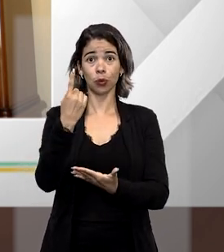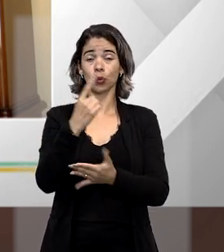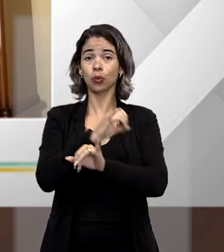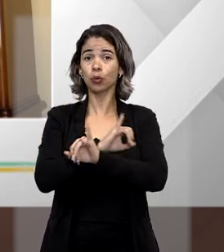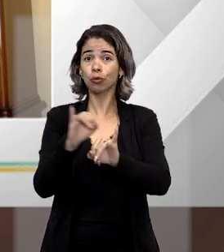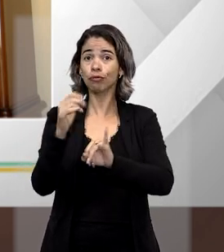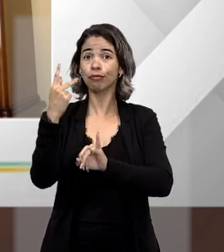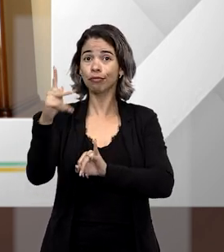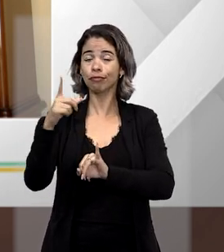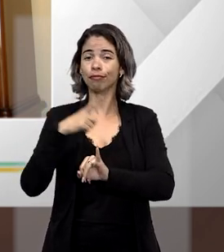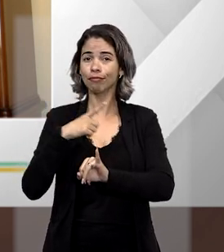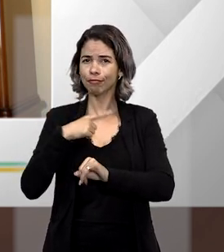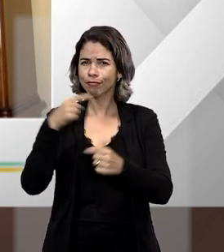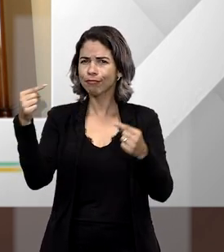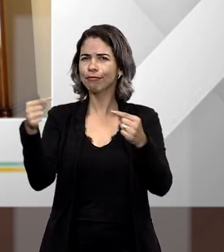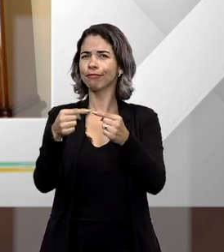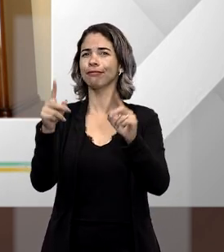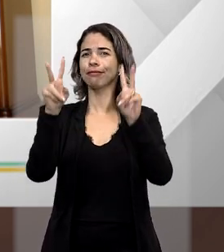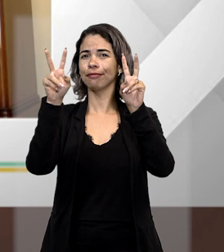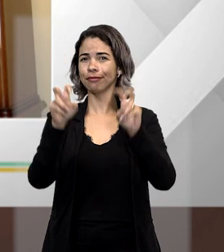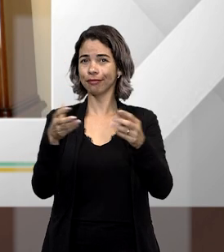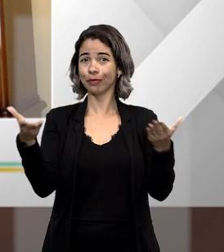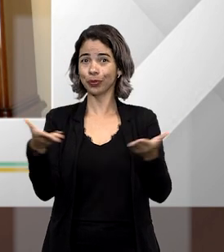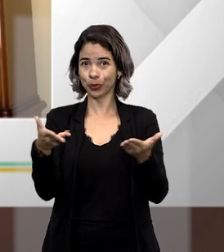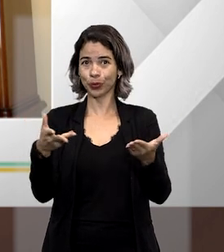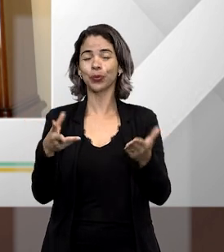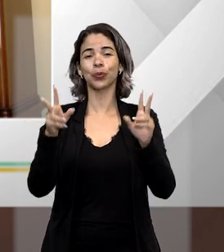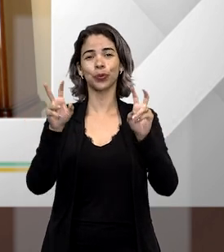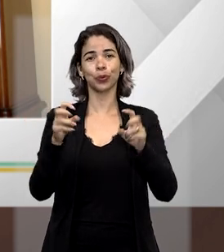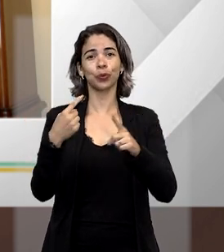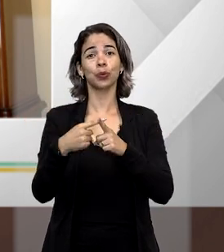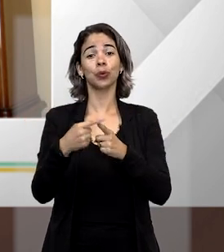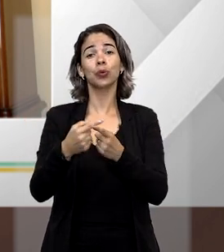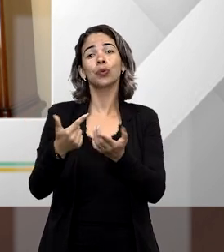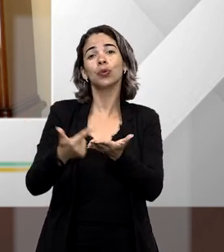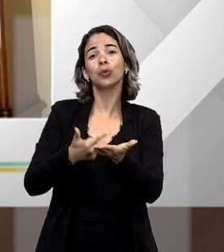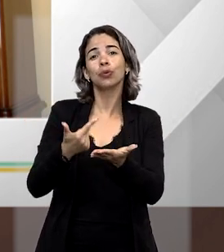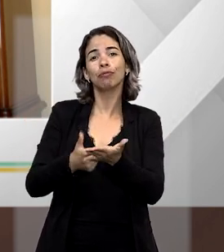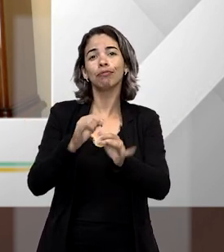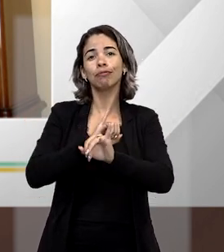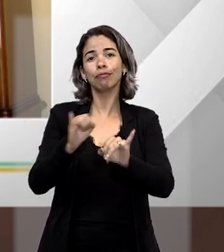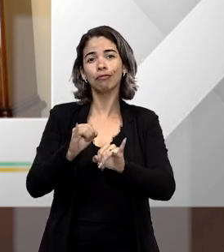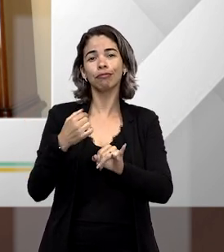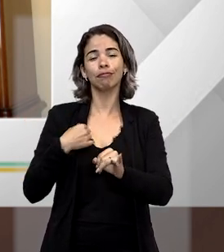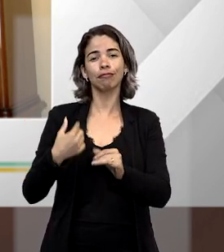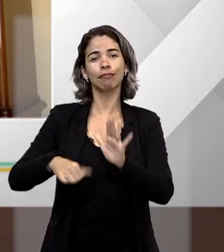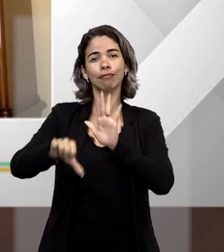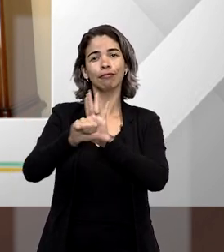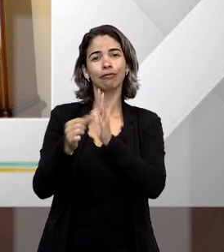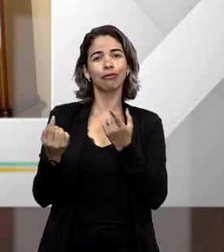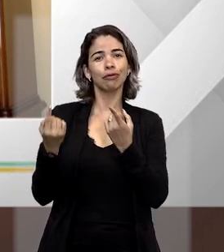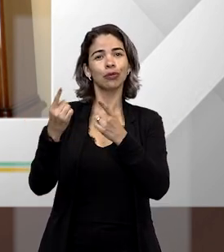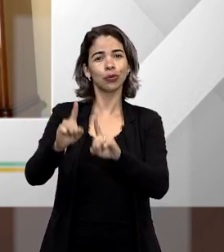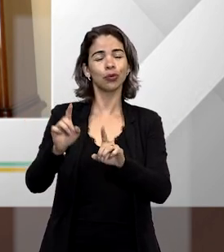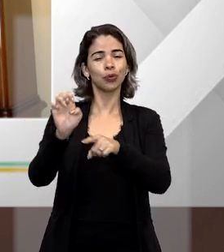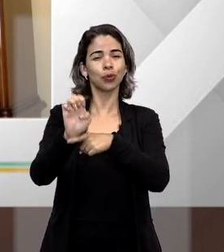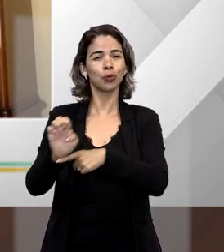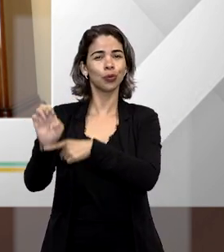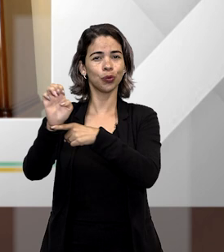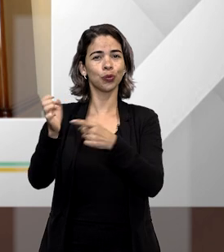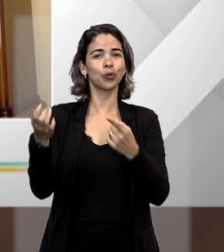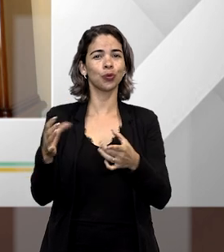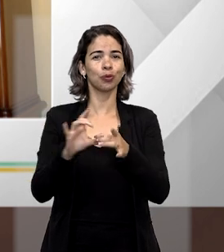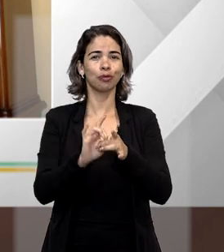dele tem tudo a ver com esta edição do Entender Direito, pois ele é coautor do livro Crimes contra o Estado Democrático de Direito,